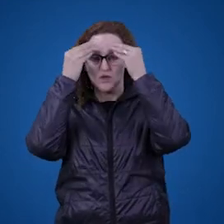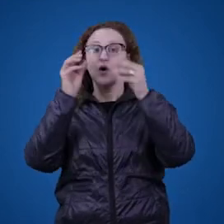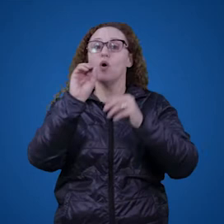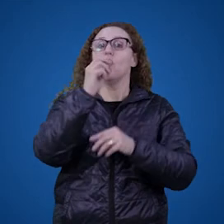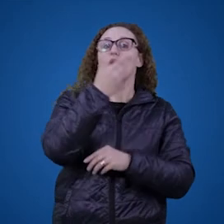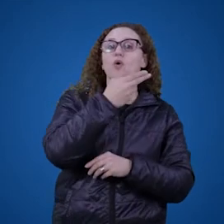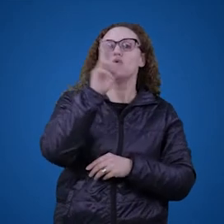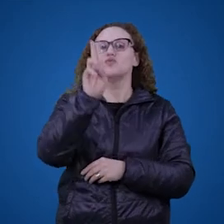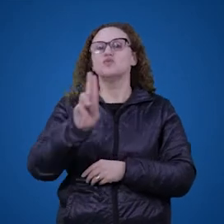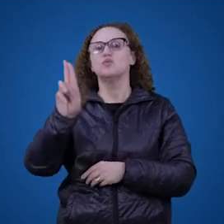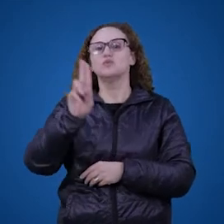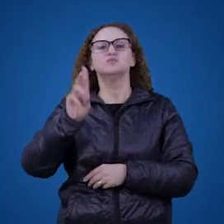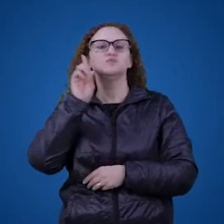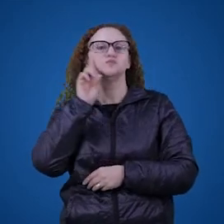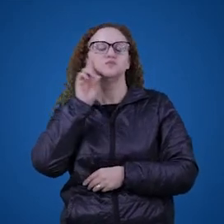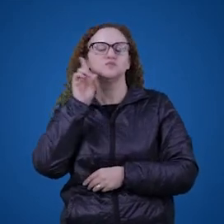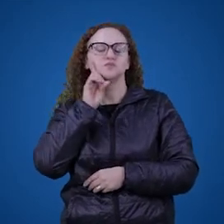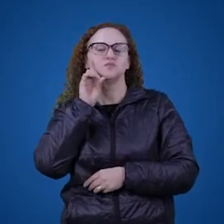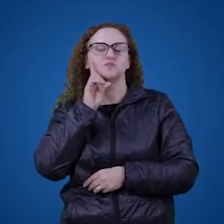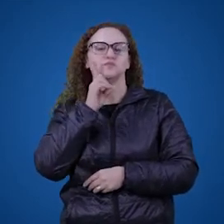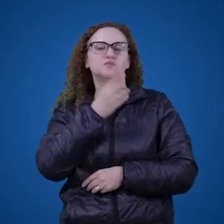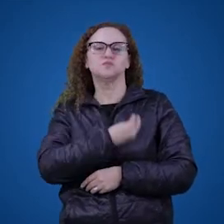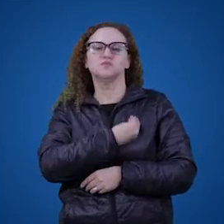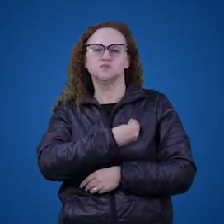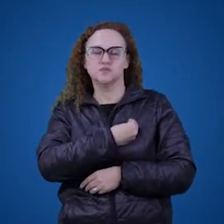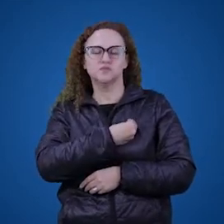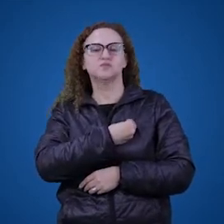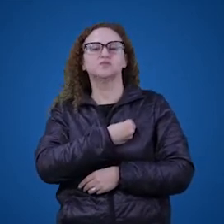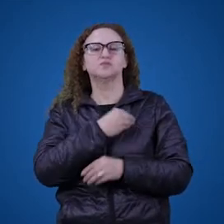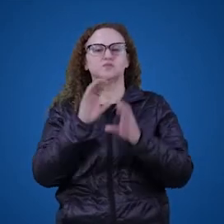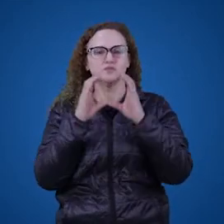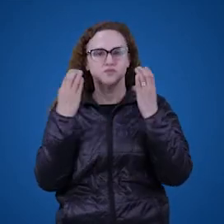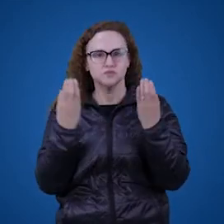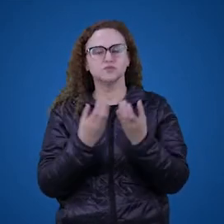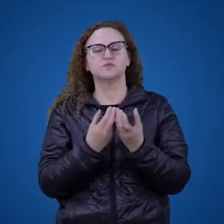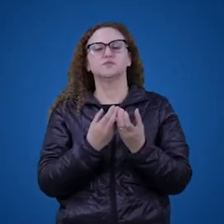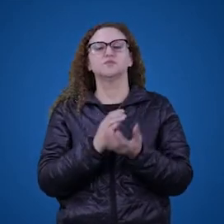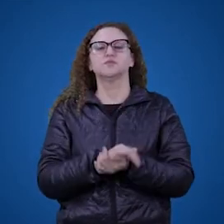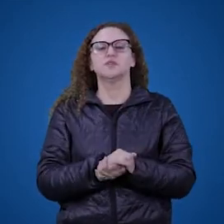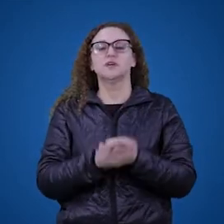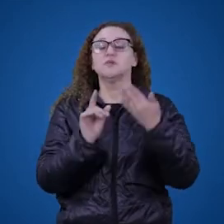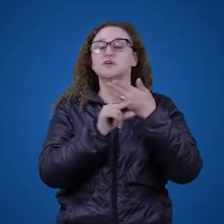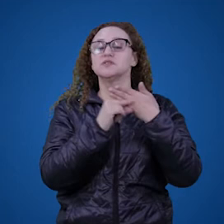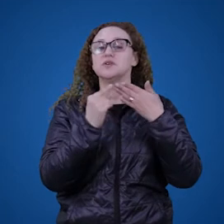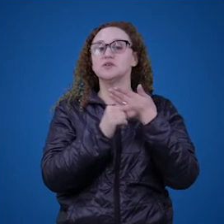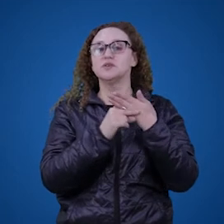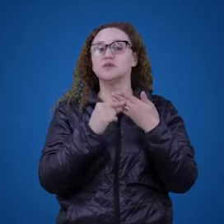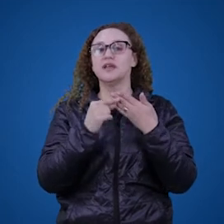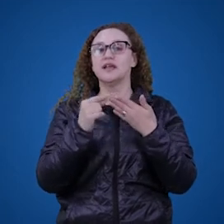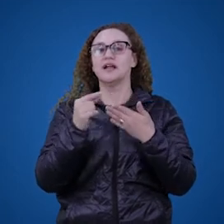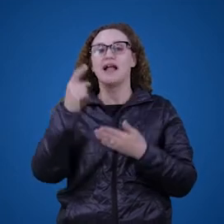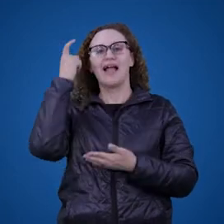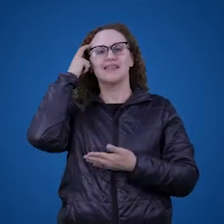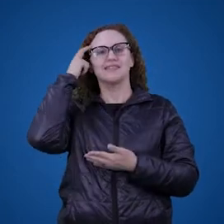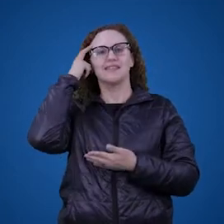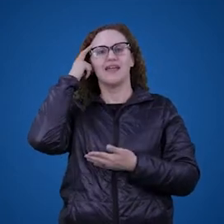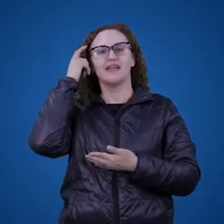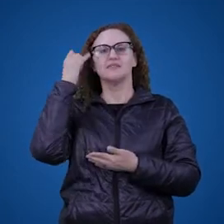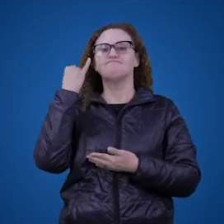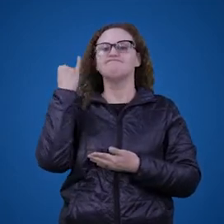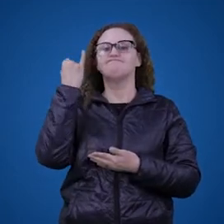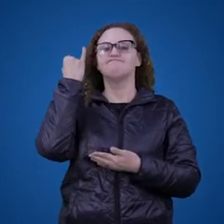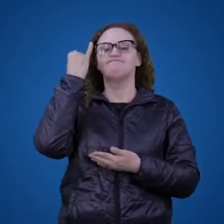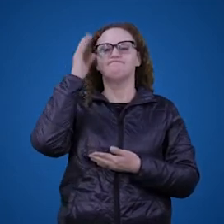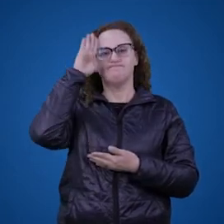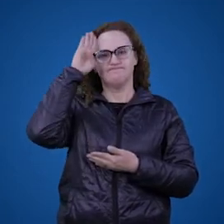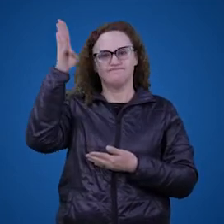uso cotidiano em sociedade. Nós vamos ver rapidamente a visão do Wittgenstein, ou melhor dizendo, a ideia central de Wittgenstein,